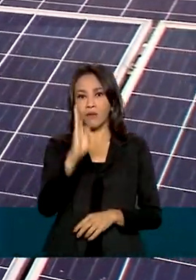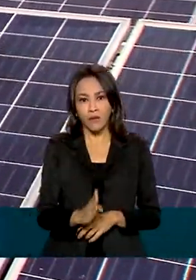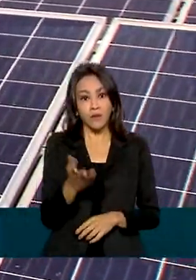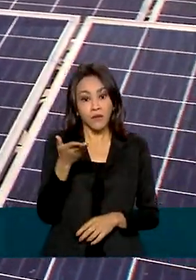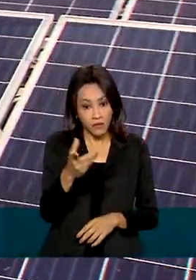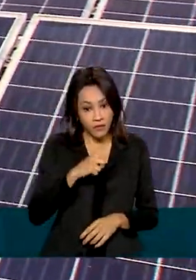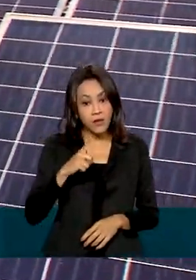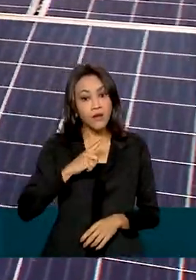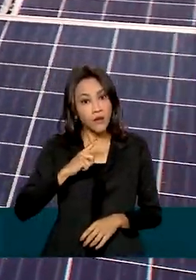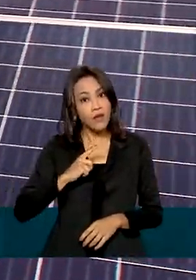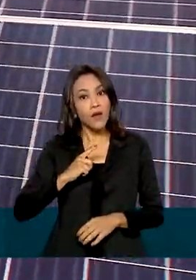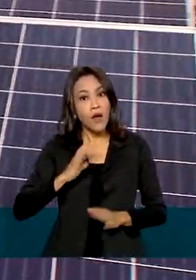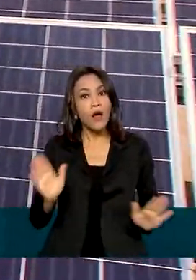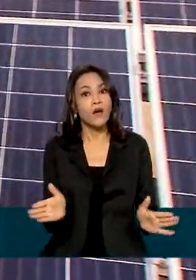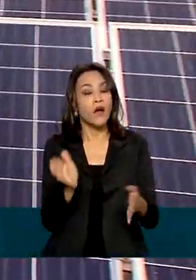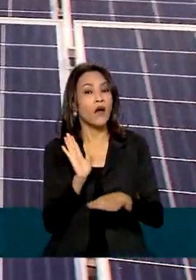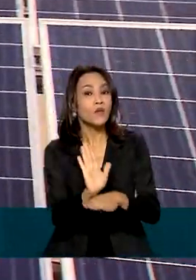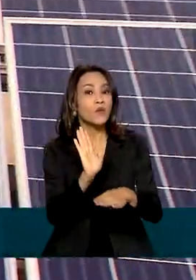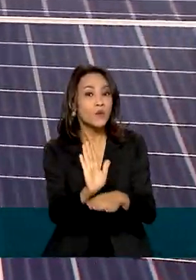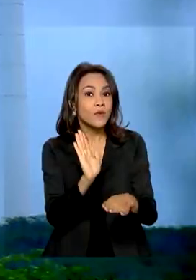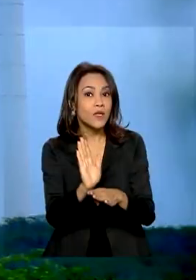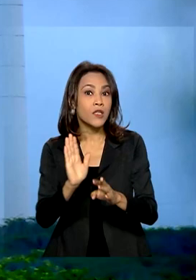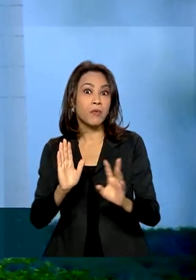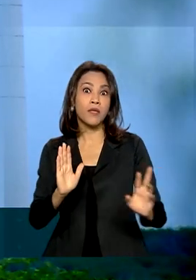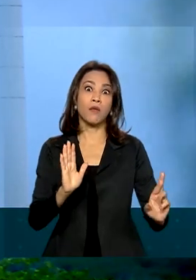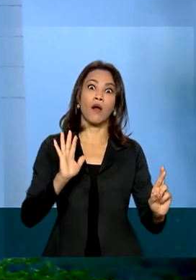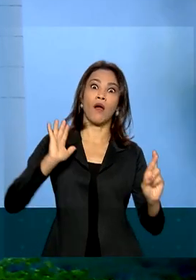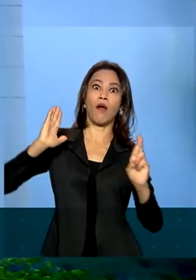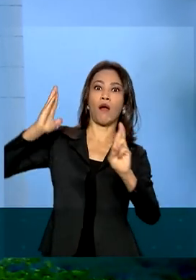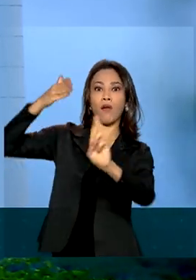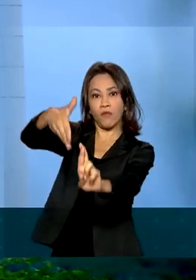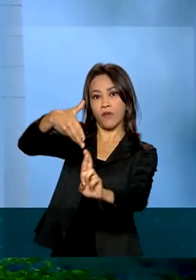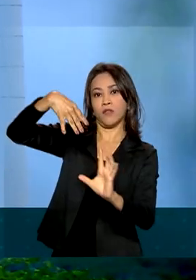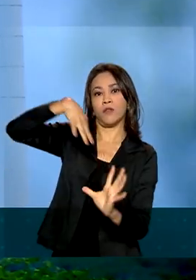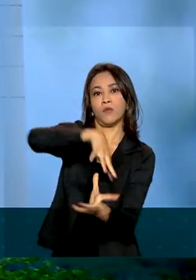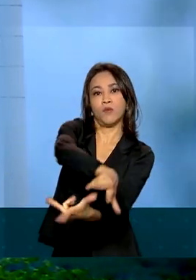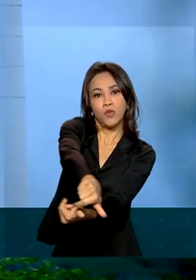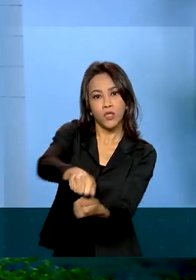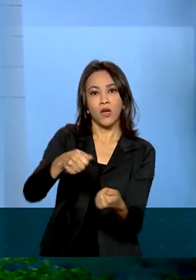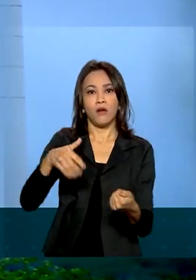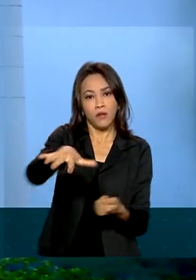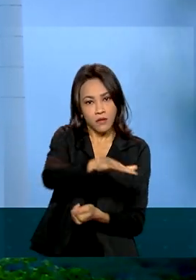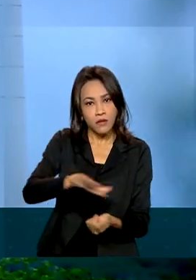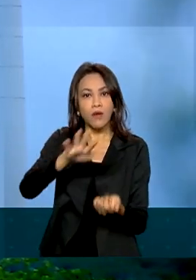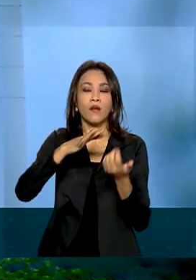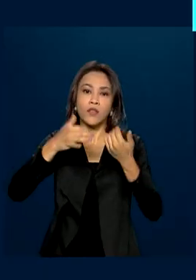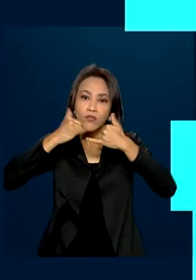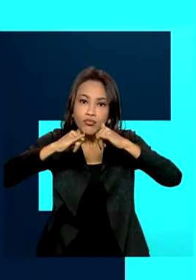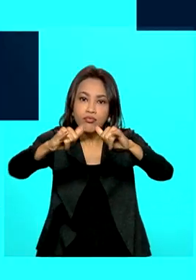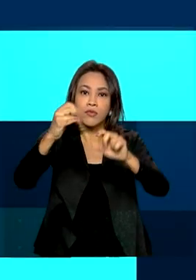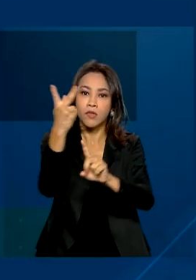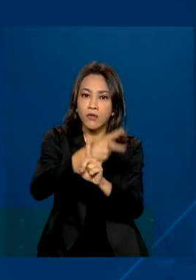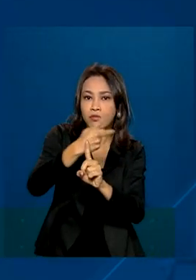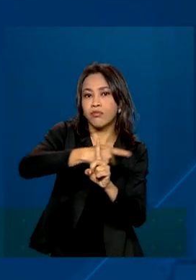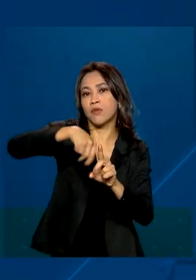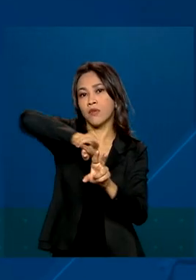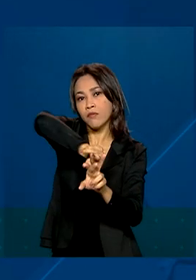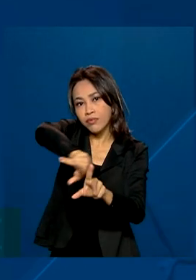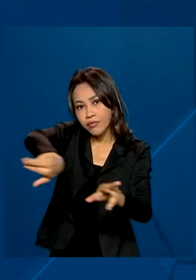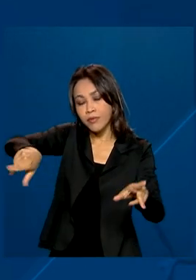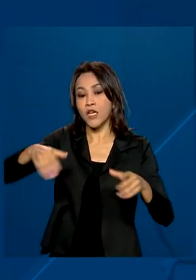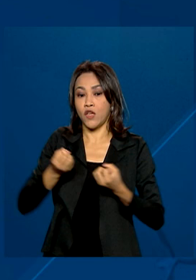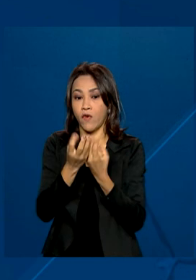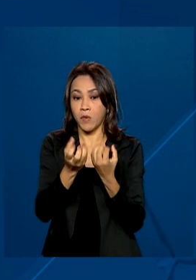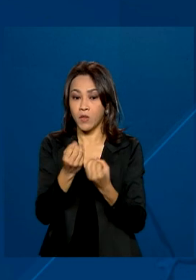ajudando o Brasil a ocupar uma posição mundial de destaque na geração de energia limpa. Dados do Ministério de